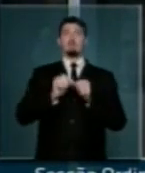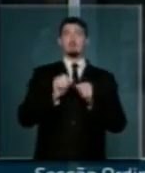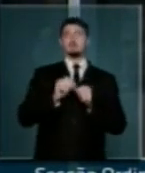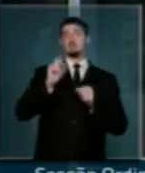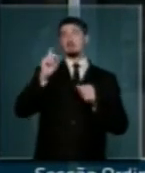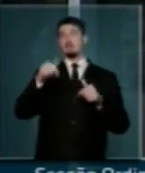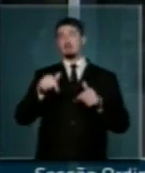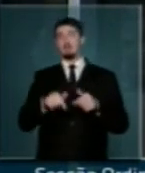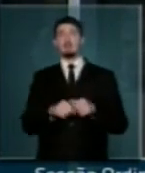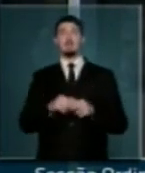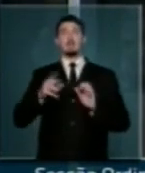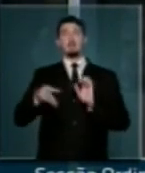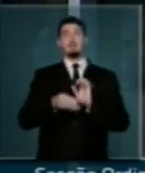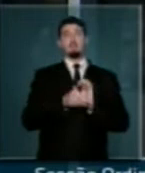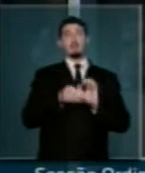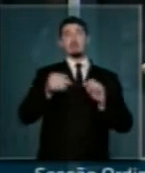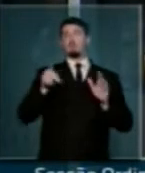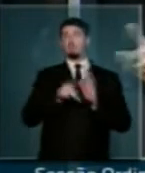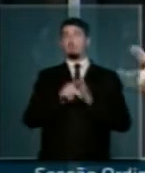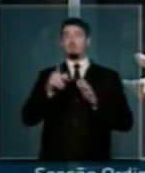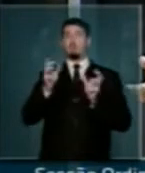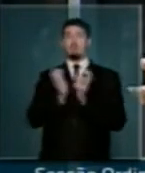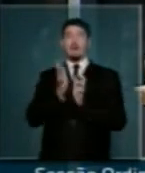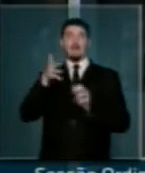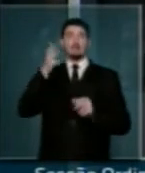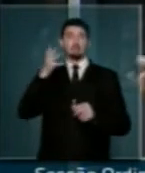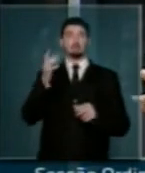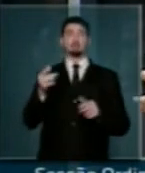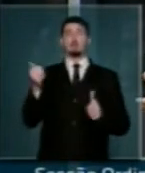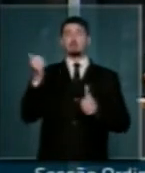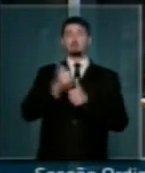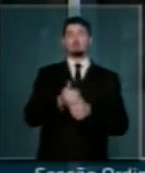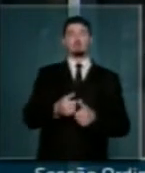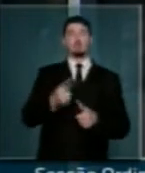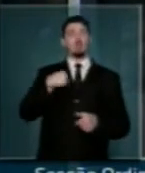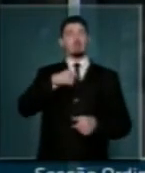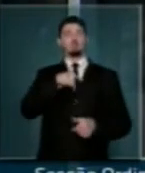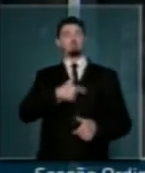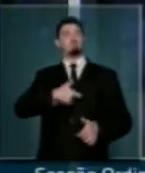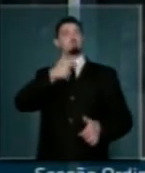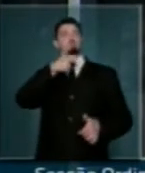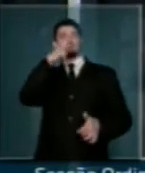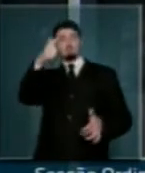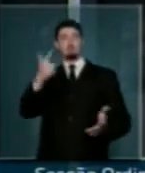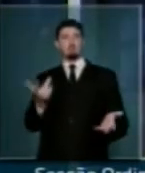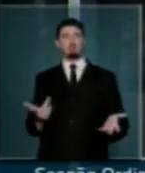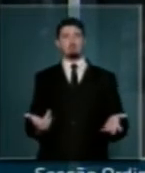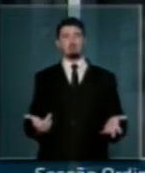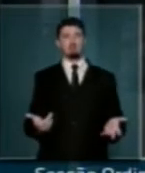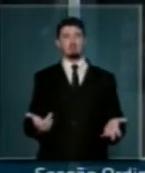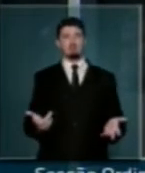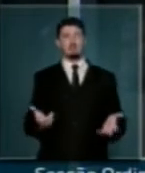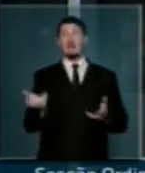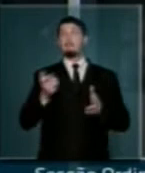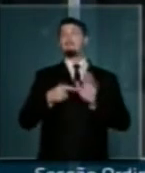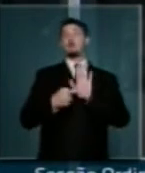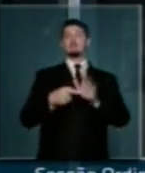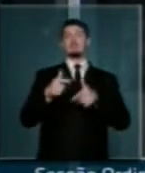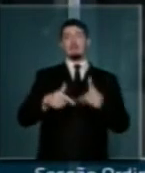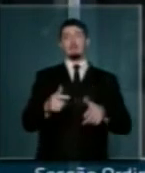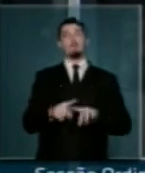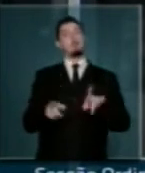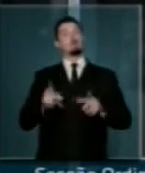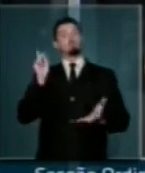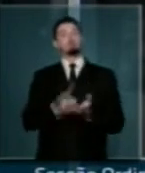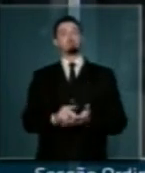individuais, emendas de bancada, isso para suprir o nosso ego, pelo menos mostrar serviço. Mas, na